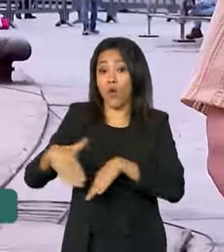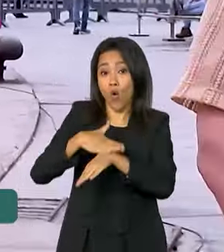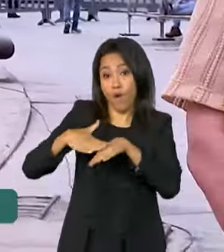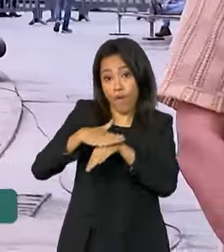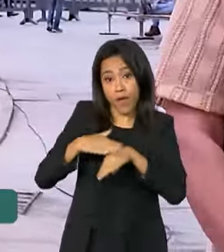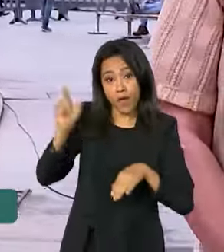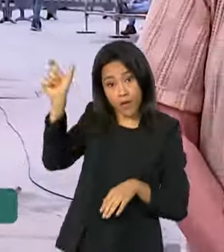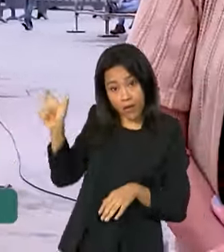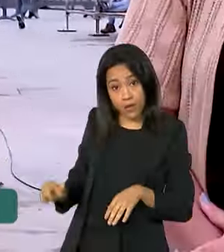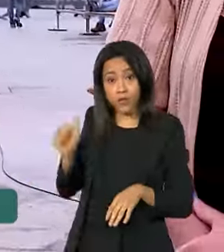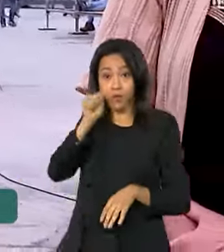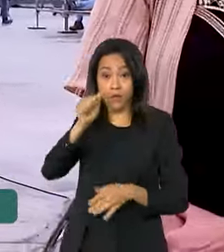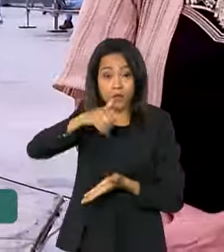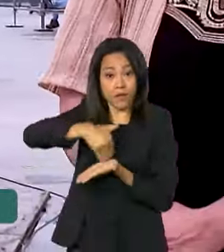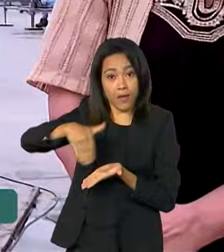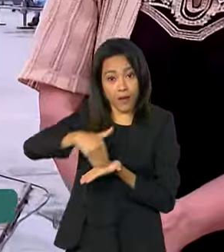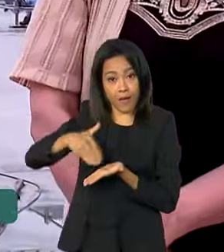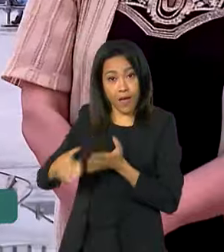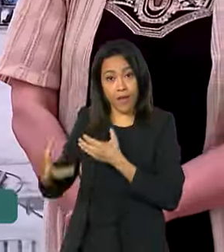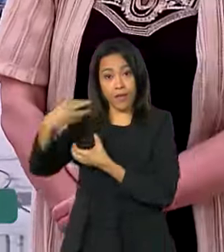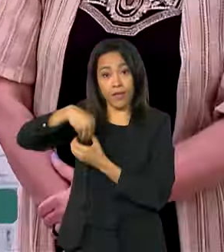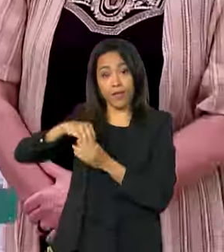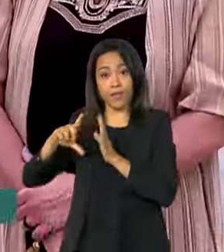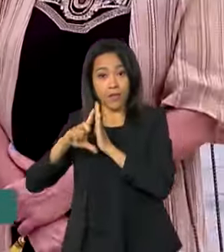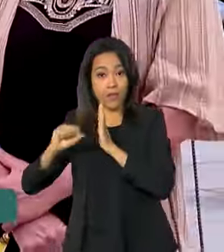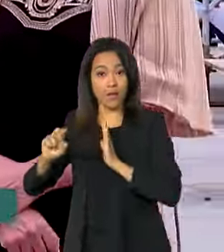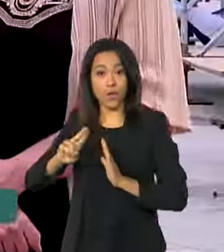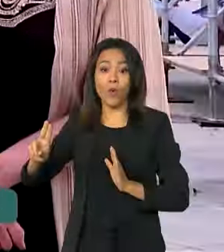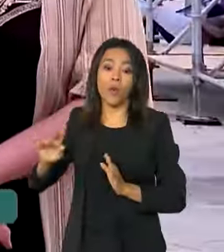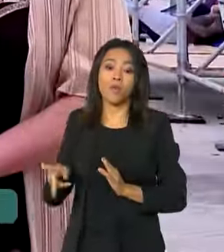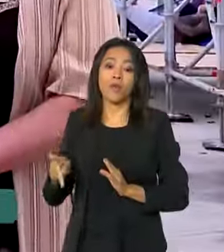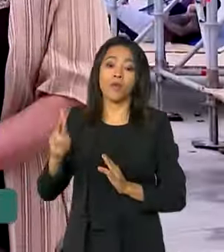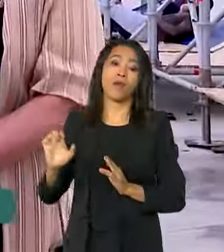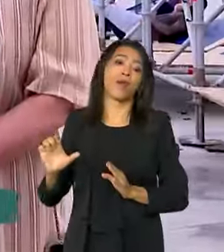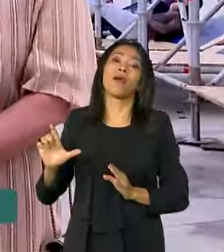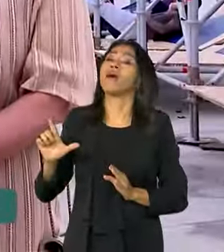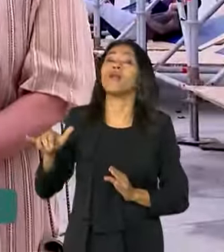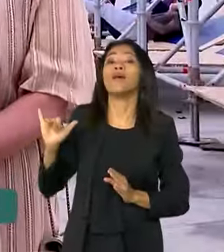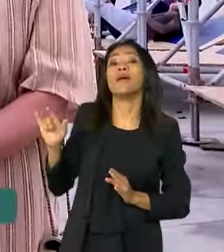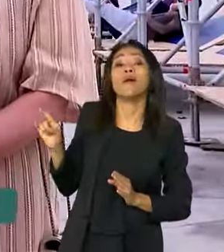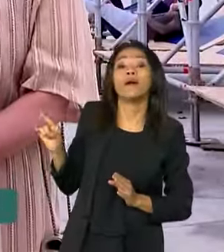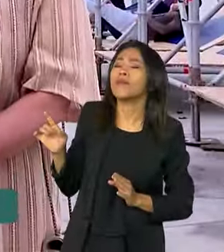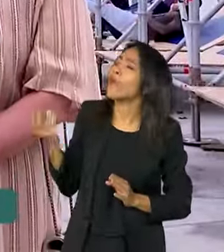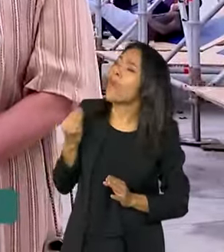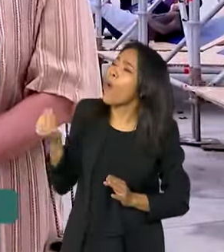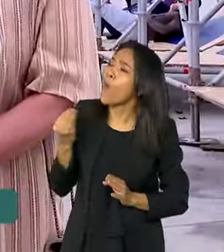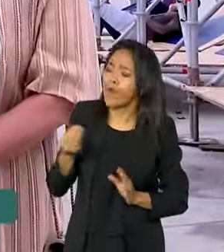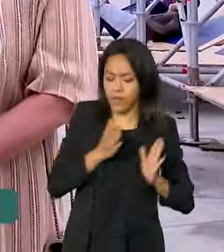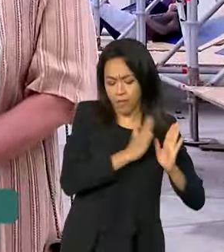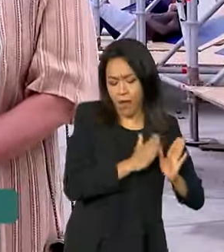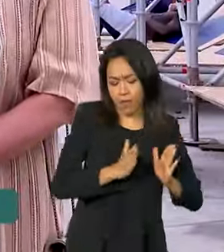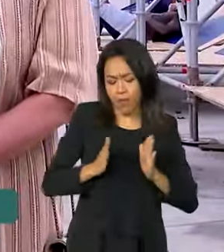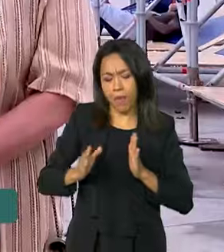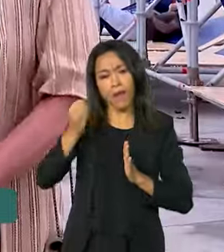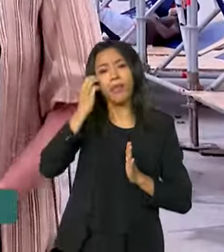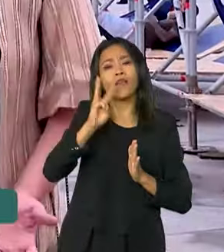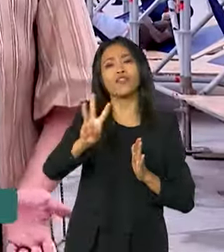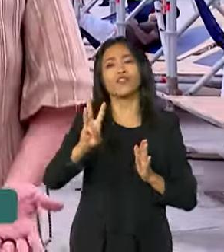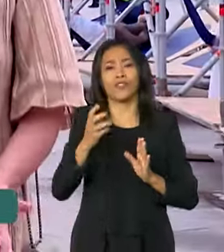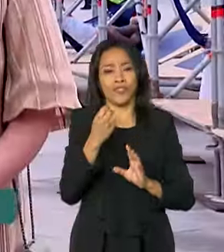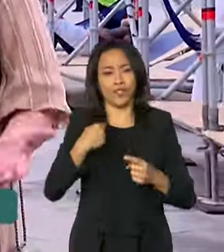Secretaria-Geral da Presidência da República, Kelly Mafora. Olá, Kelly, bom dia. Como é que vai ser a dinâmica desses três dias de G20 Social?